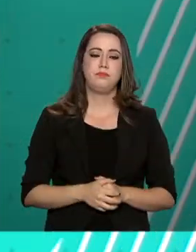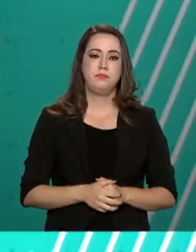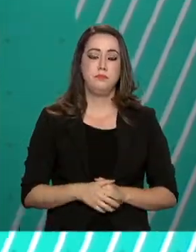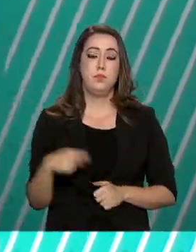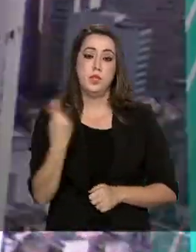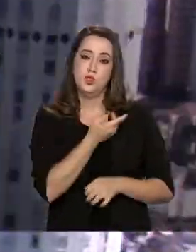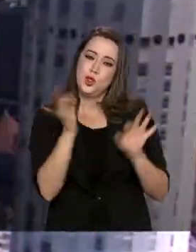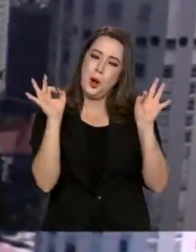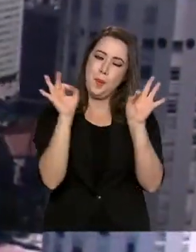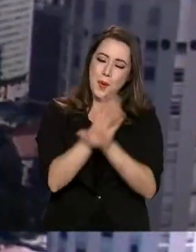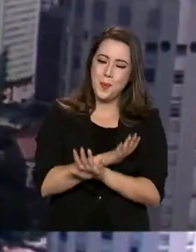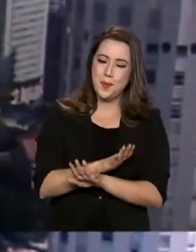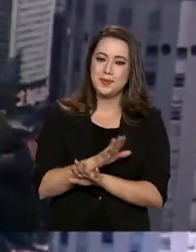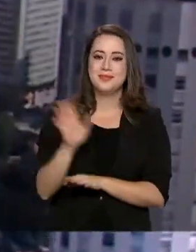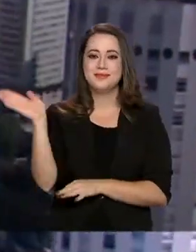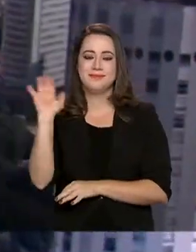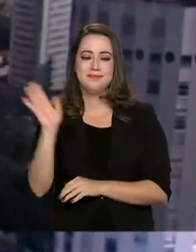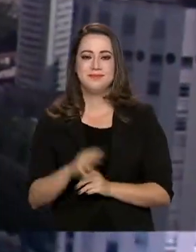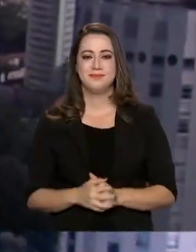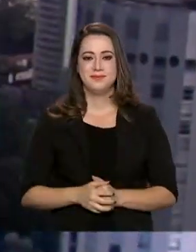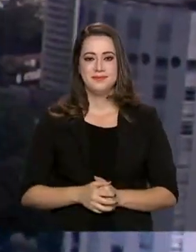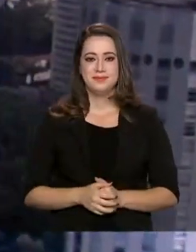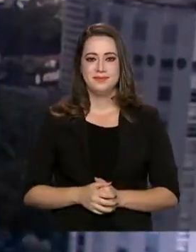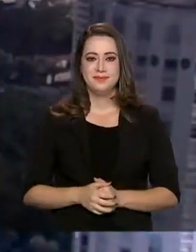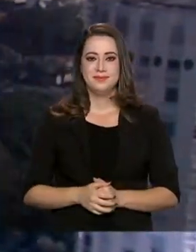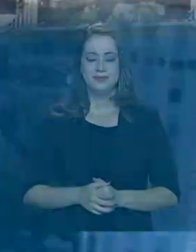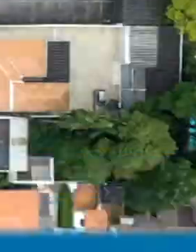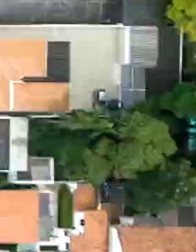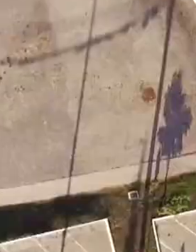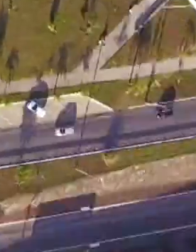A gente fica por aqui. Até a próxima edição. Tchau!